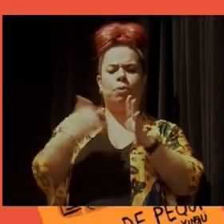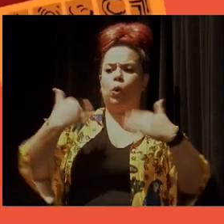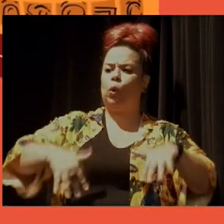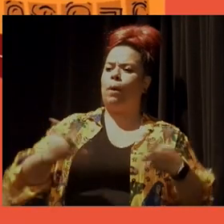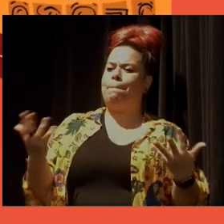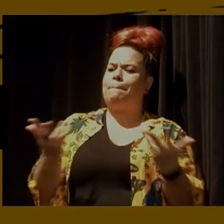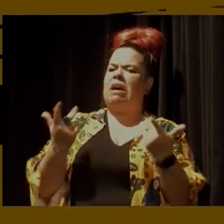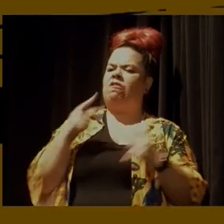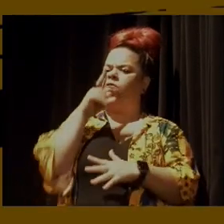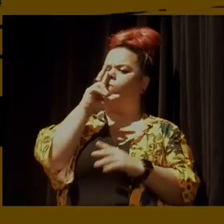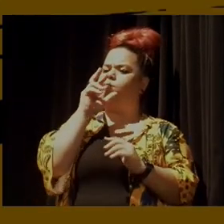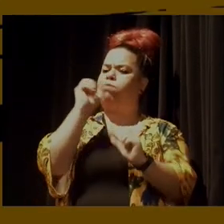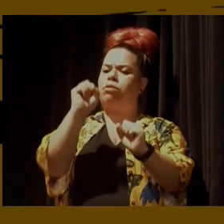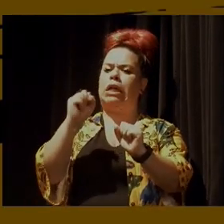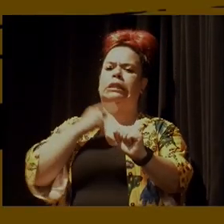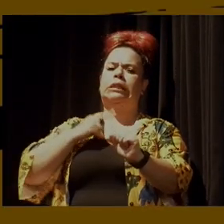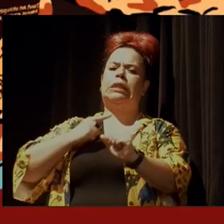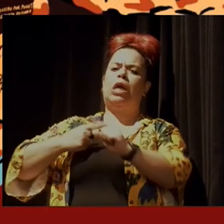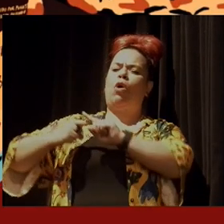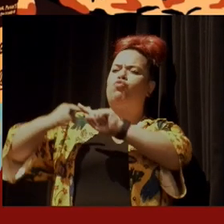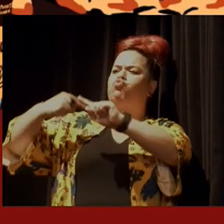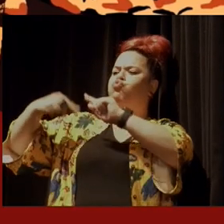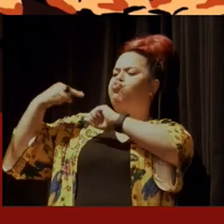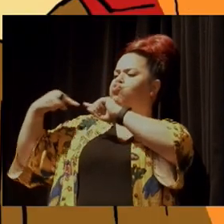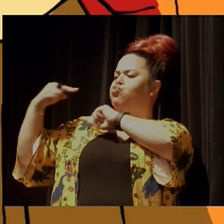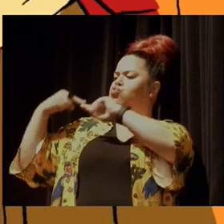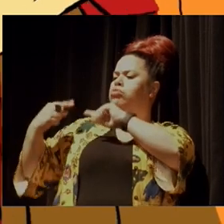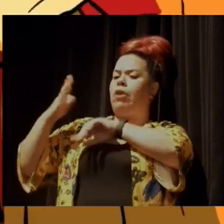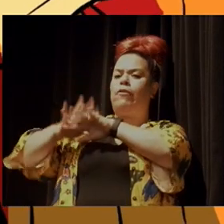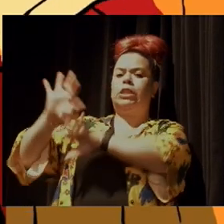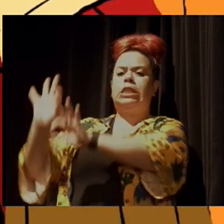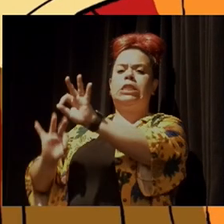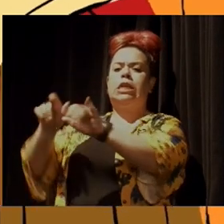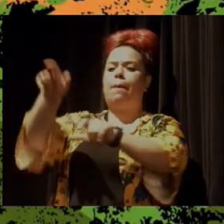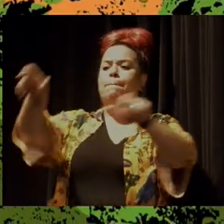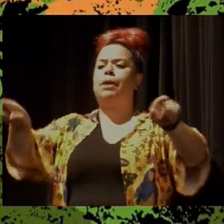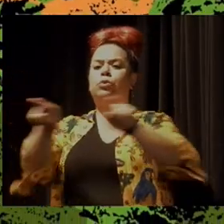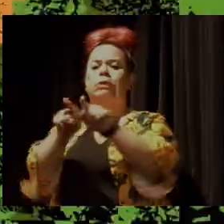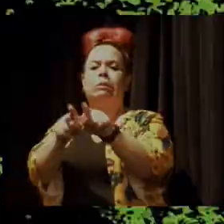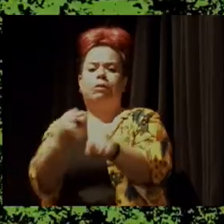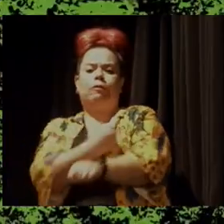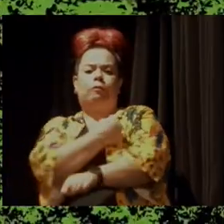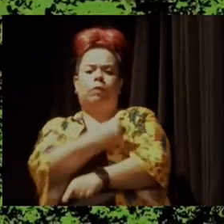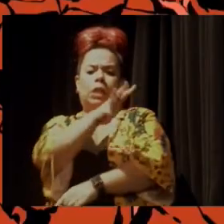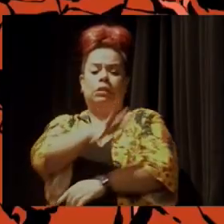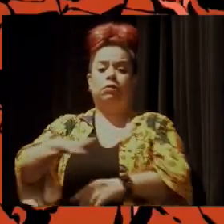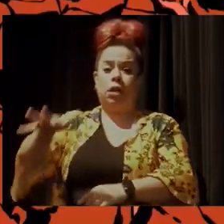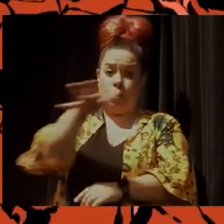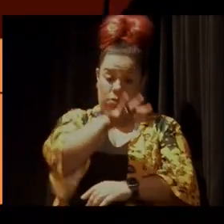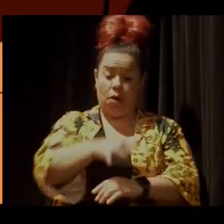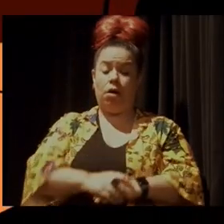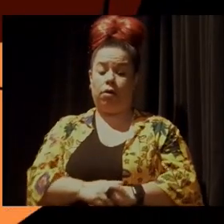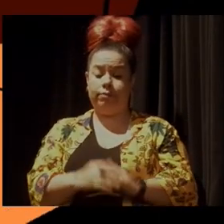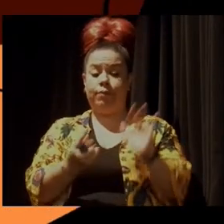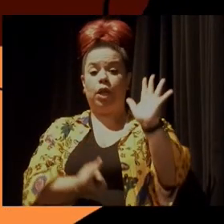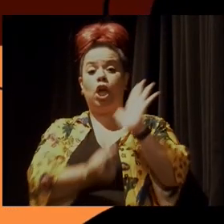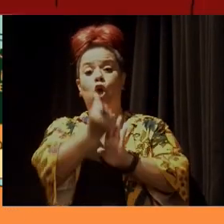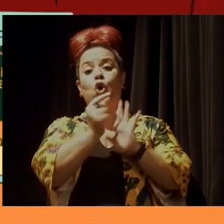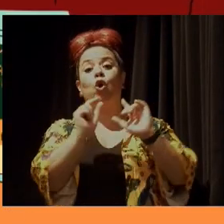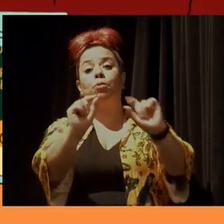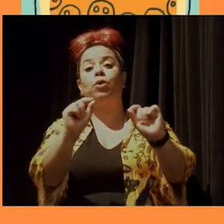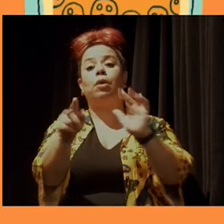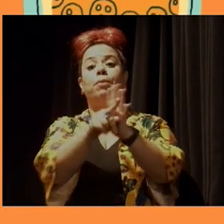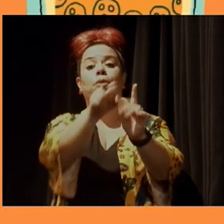puxante e ancestral, articulando gente, vida e território. Uma economia da